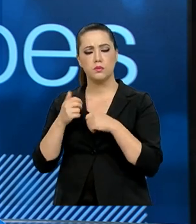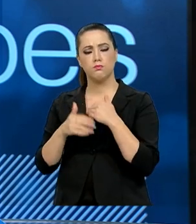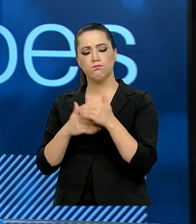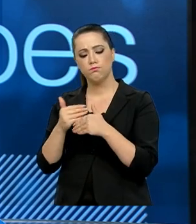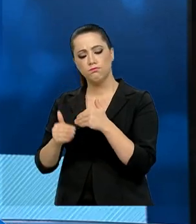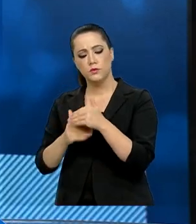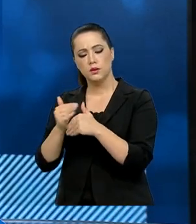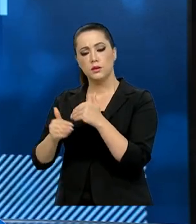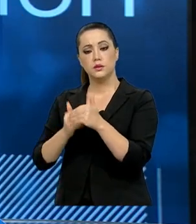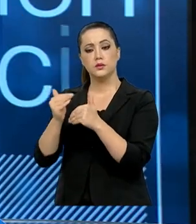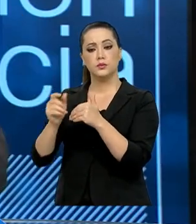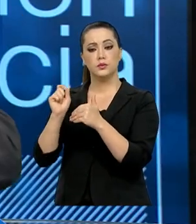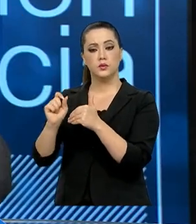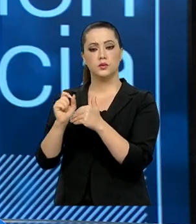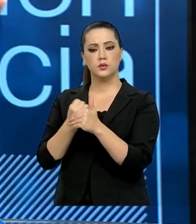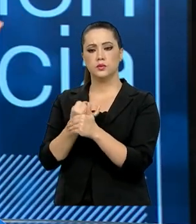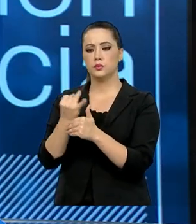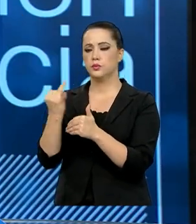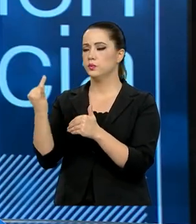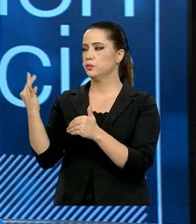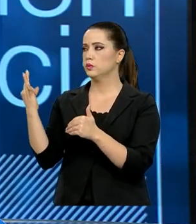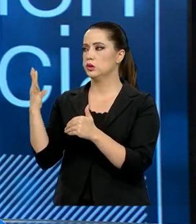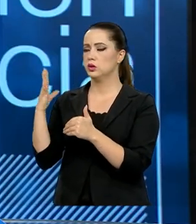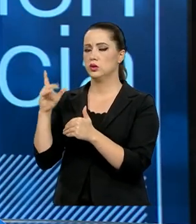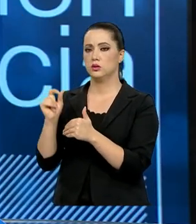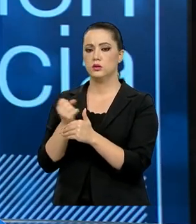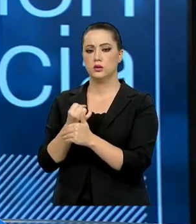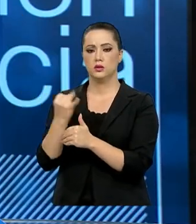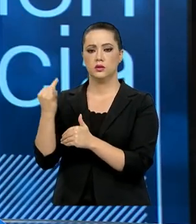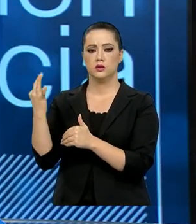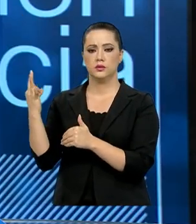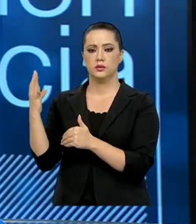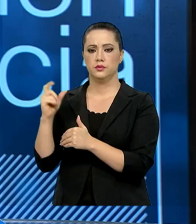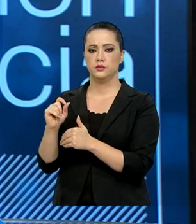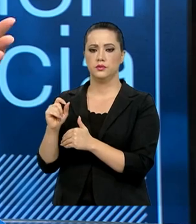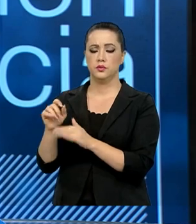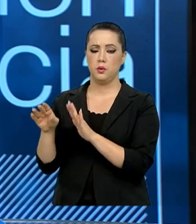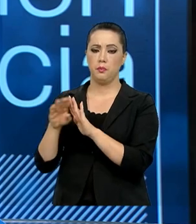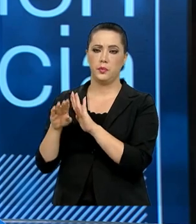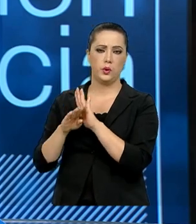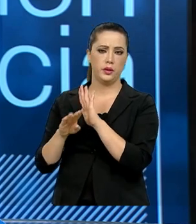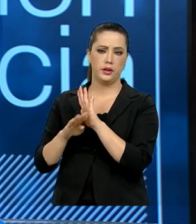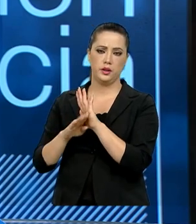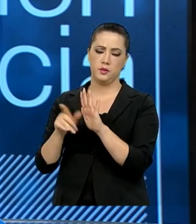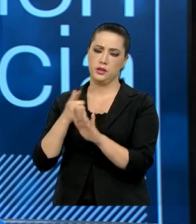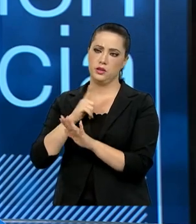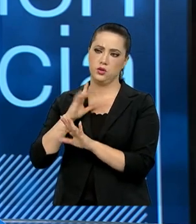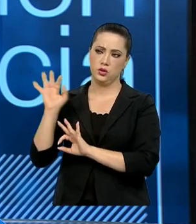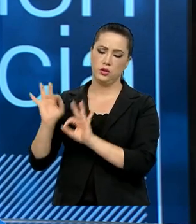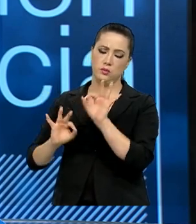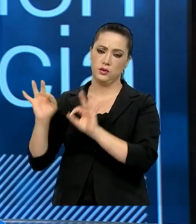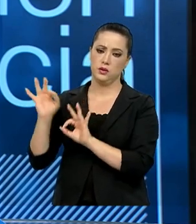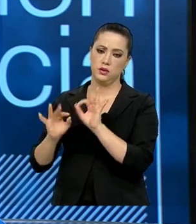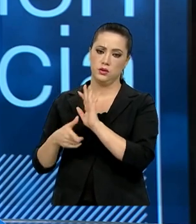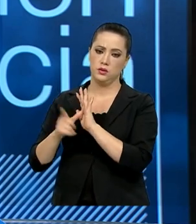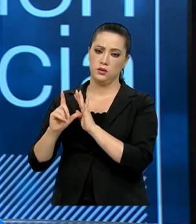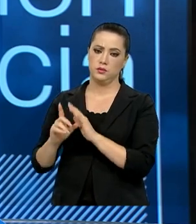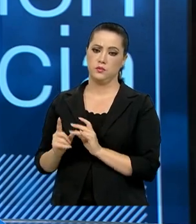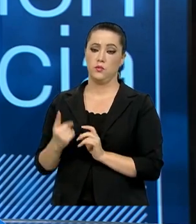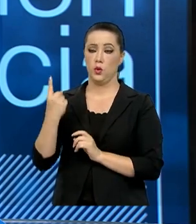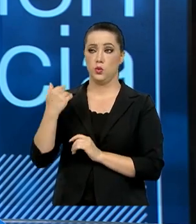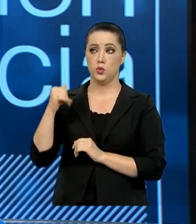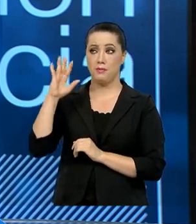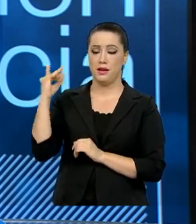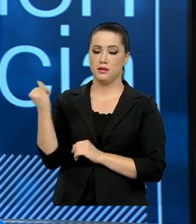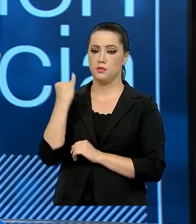nós, então, implantarmos vários programas que tínhamos já planejado. E um dos mais